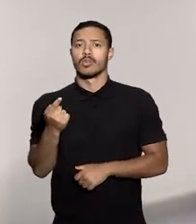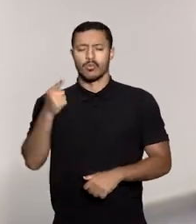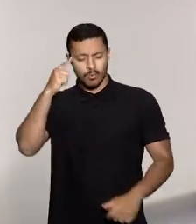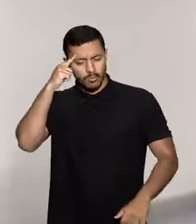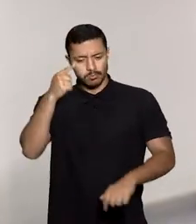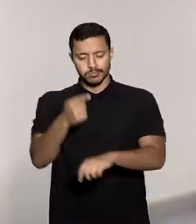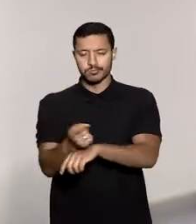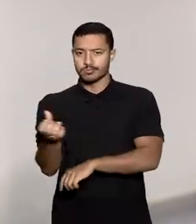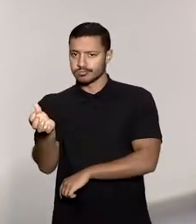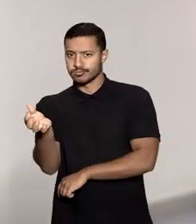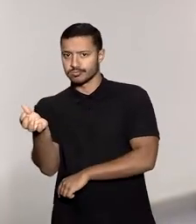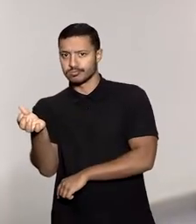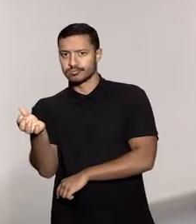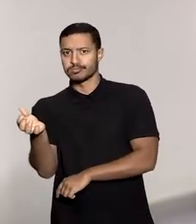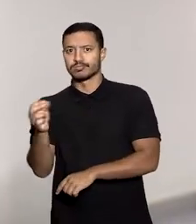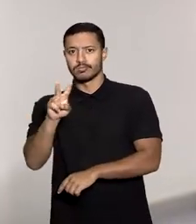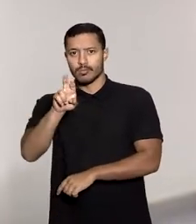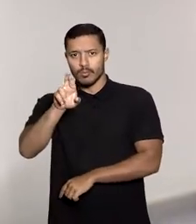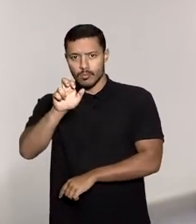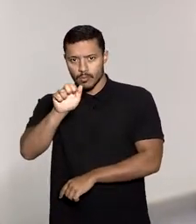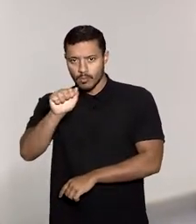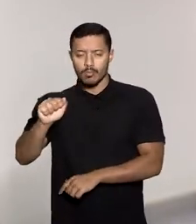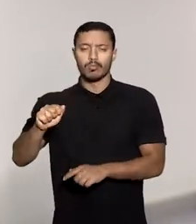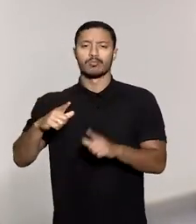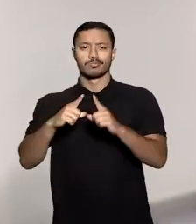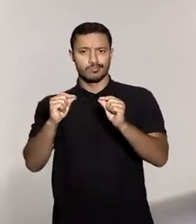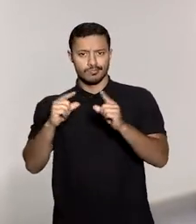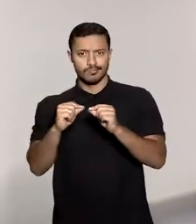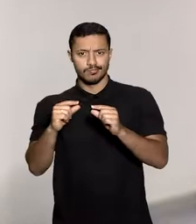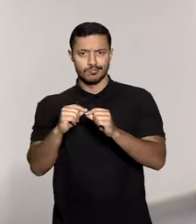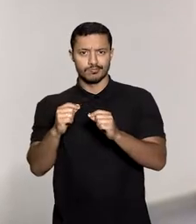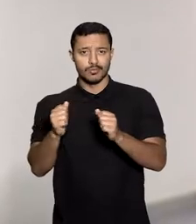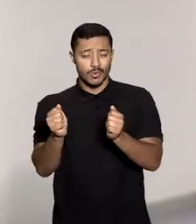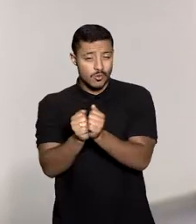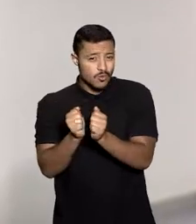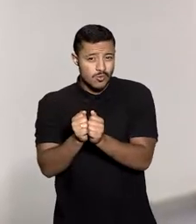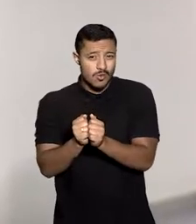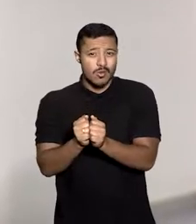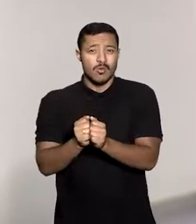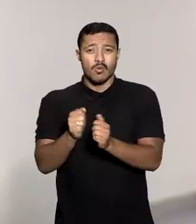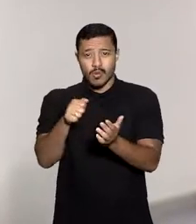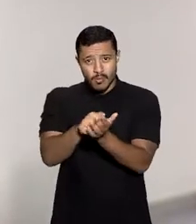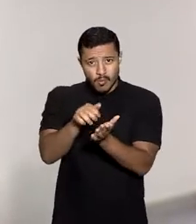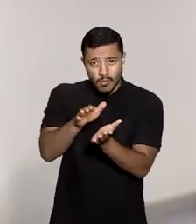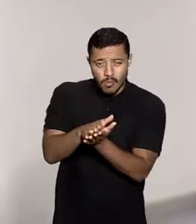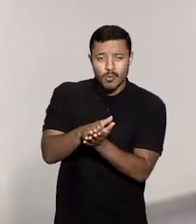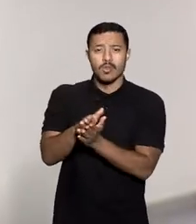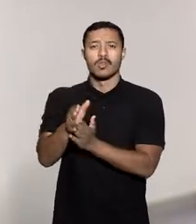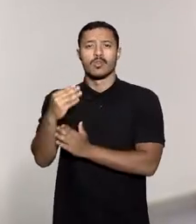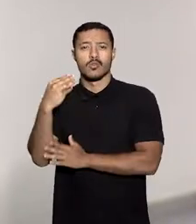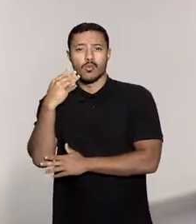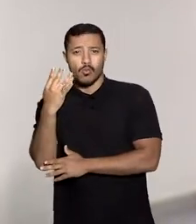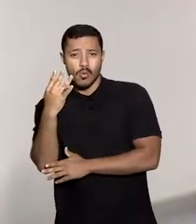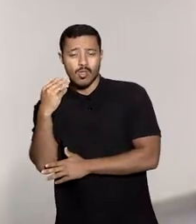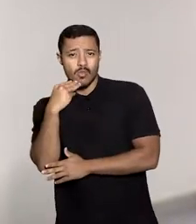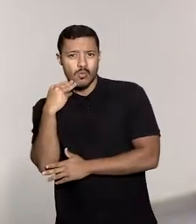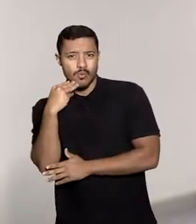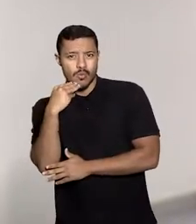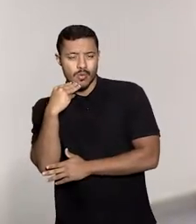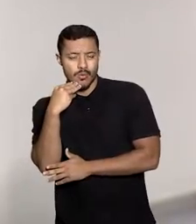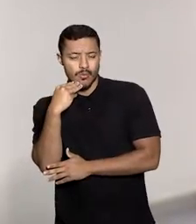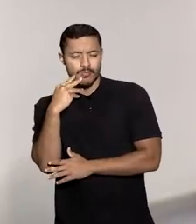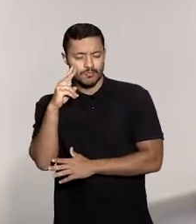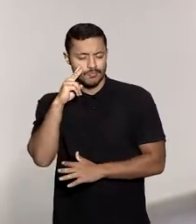Vara Federal Cível do Distrito Federal resultam em um acréscimo de 4 mil por cento no valor originalmente previsto em